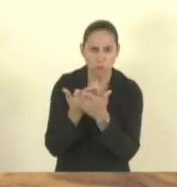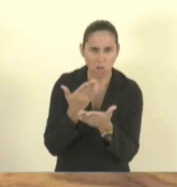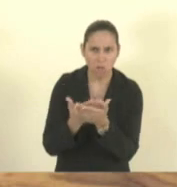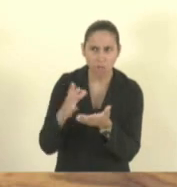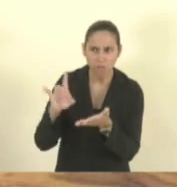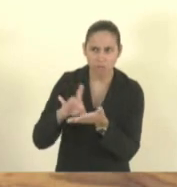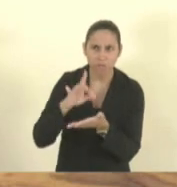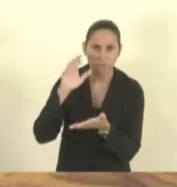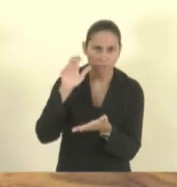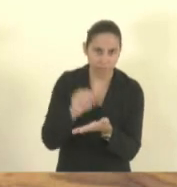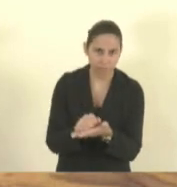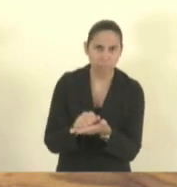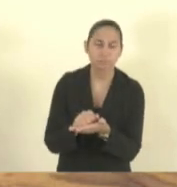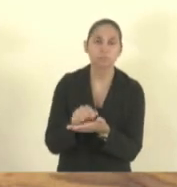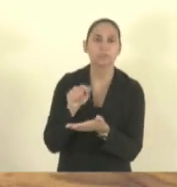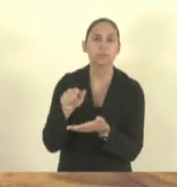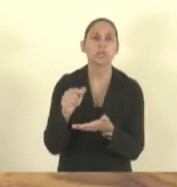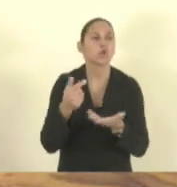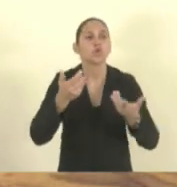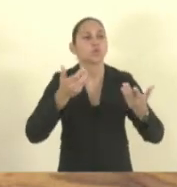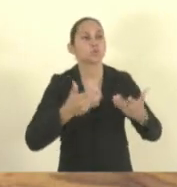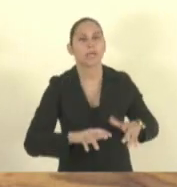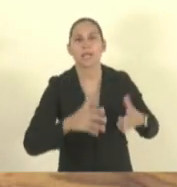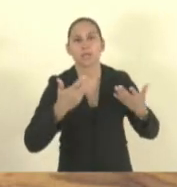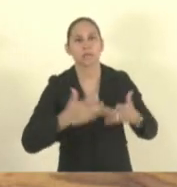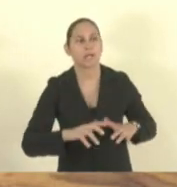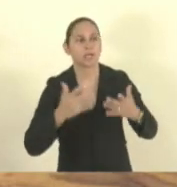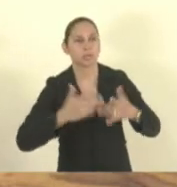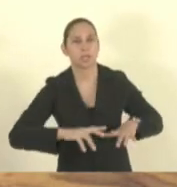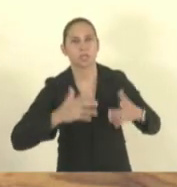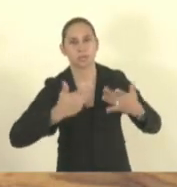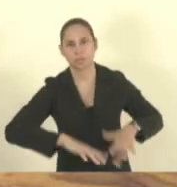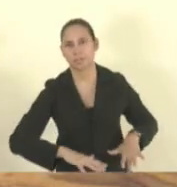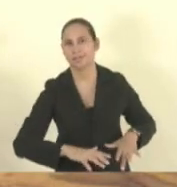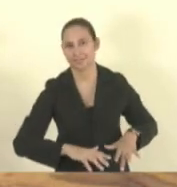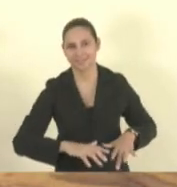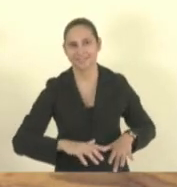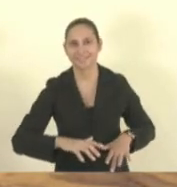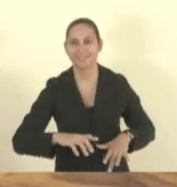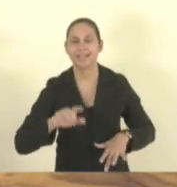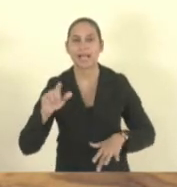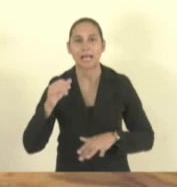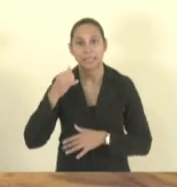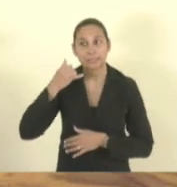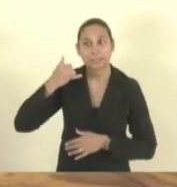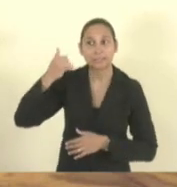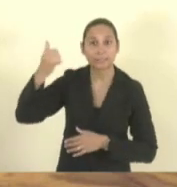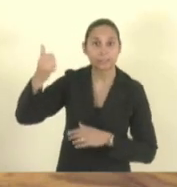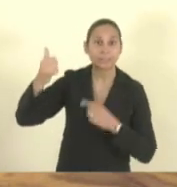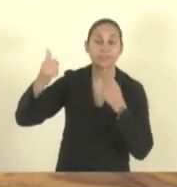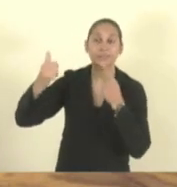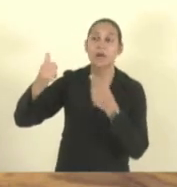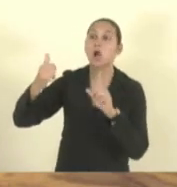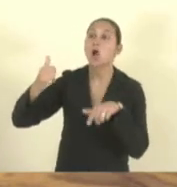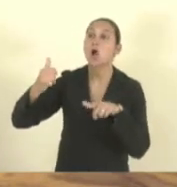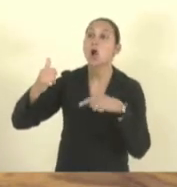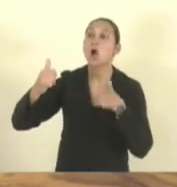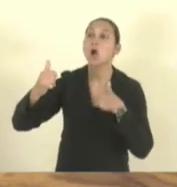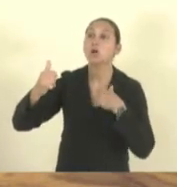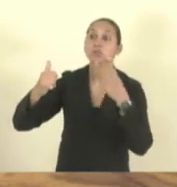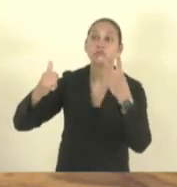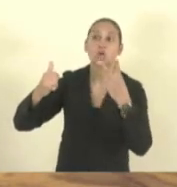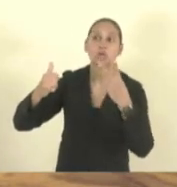e as outras negam matrícula na nossa cara, às vezes você liga para uma escola e fala assim, eu tenho dois filhos